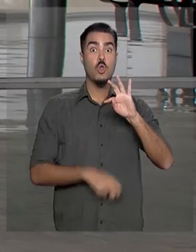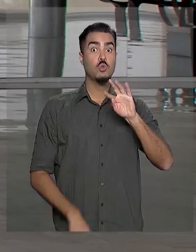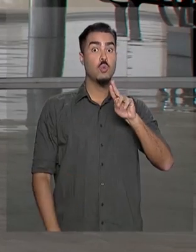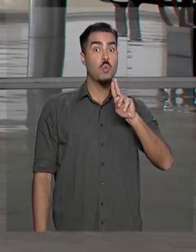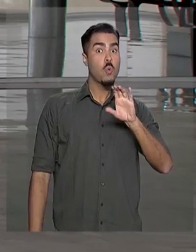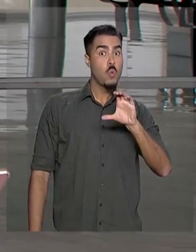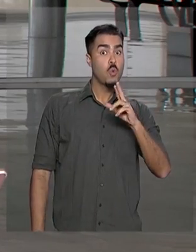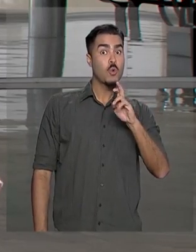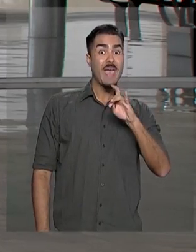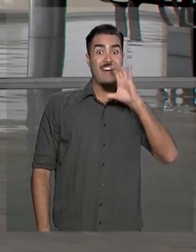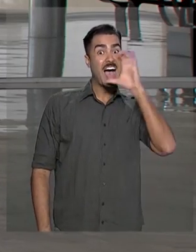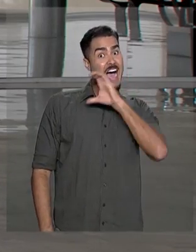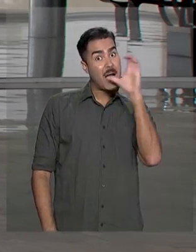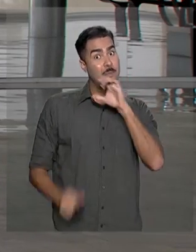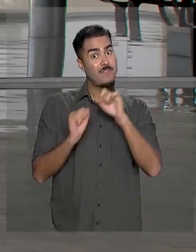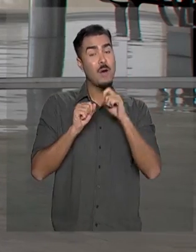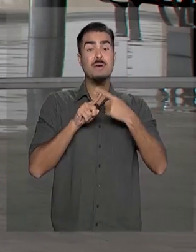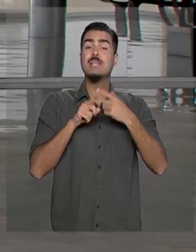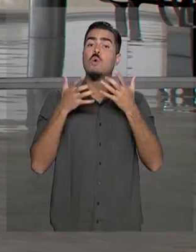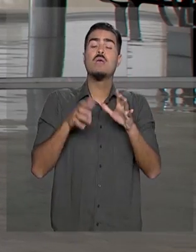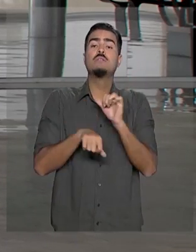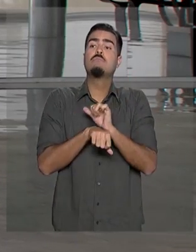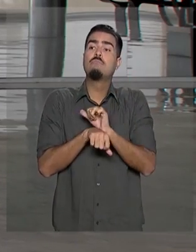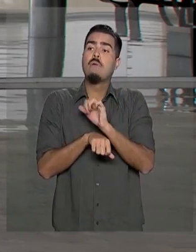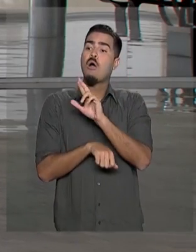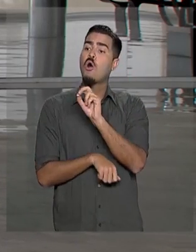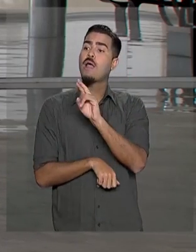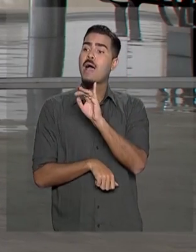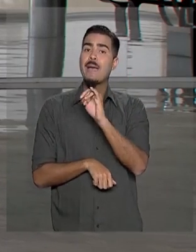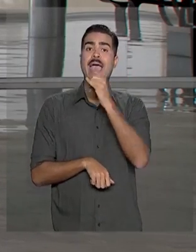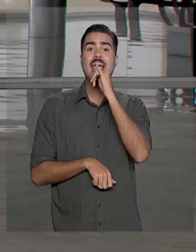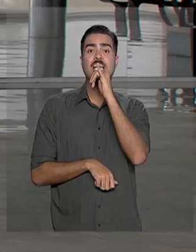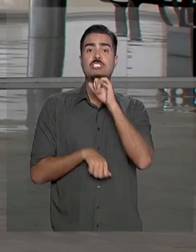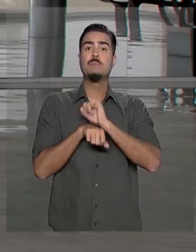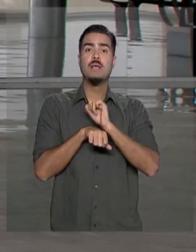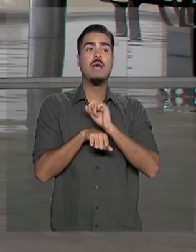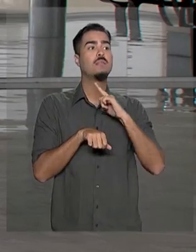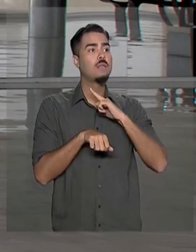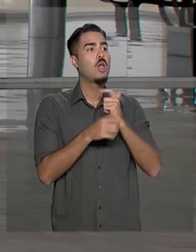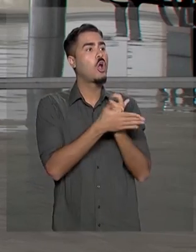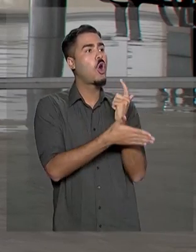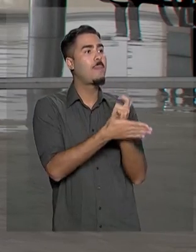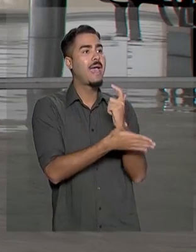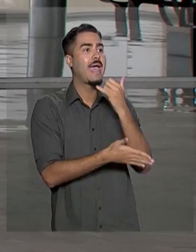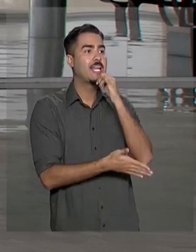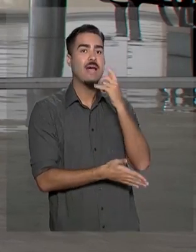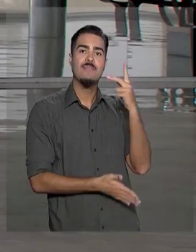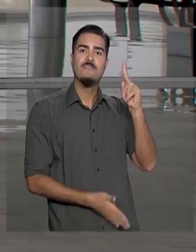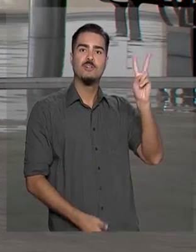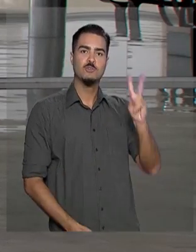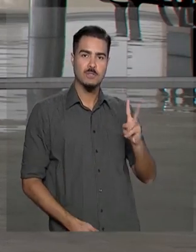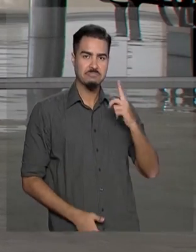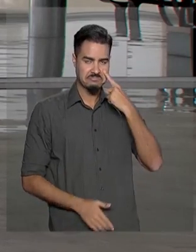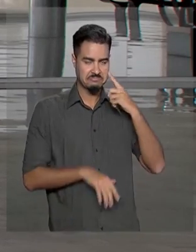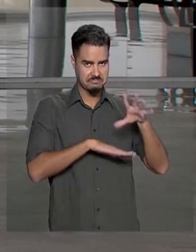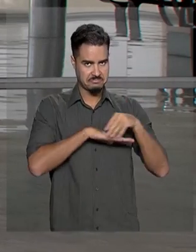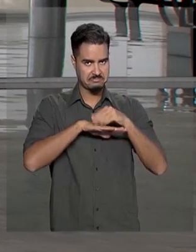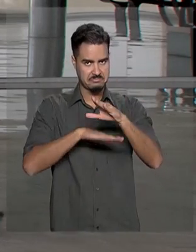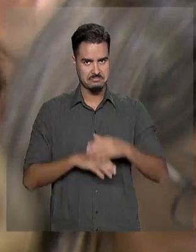é evitar que Roraima continue dependendo da energia importada da Venezuela. Vamos ouvir.